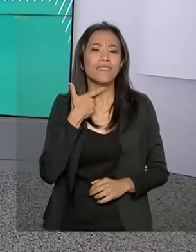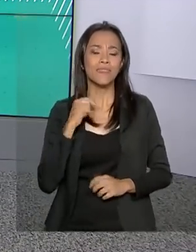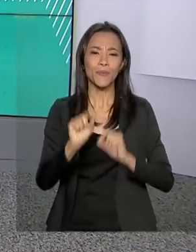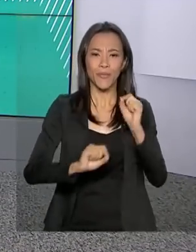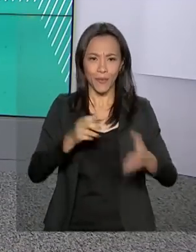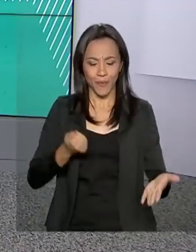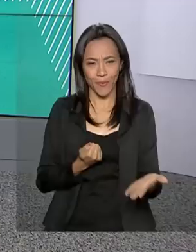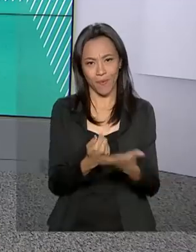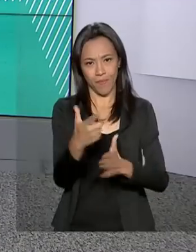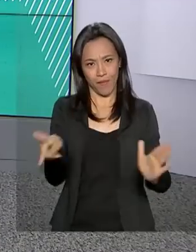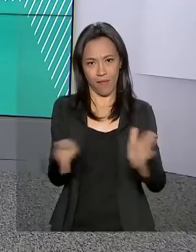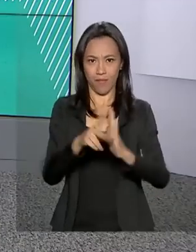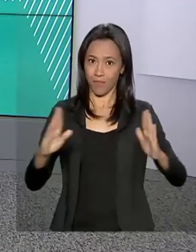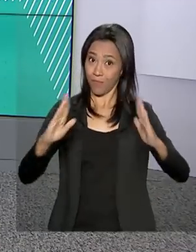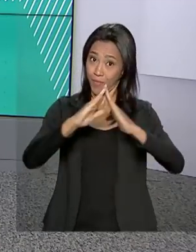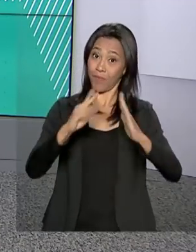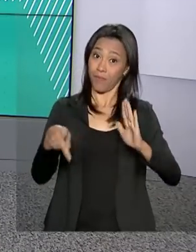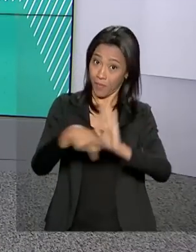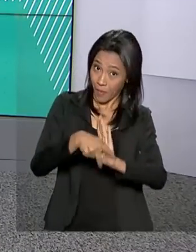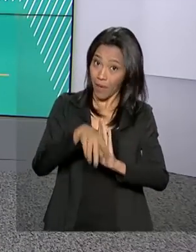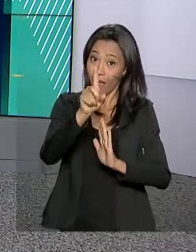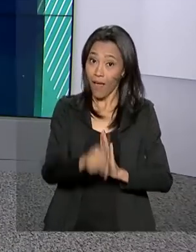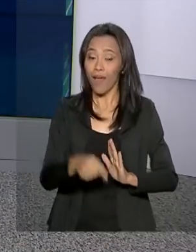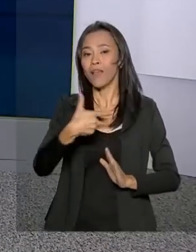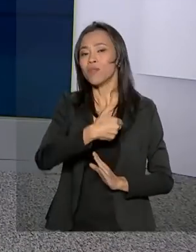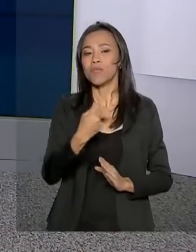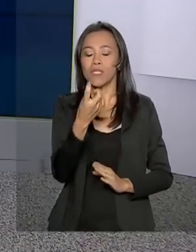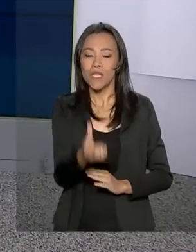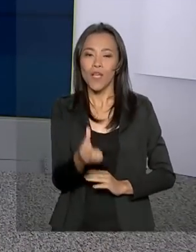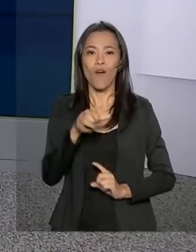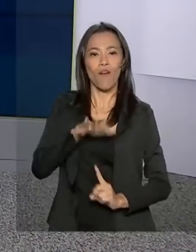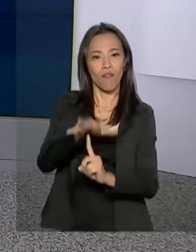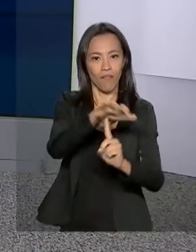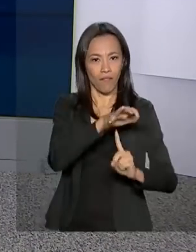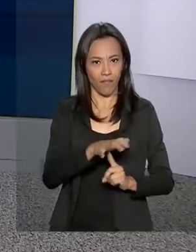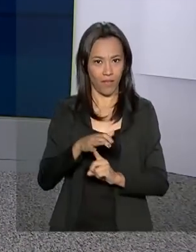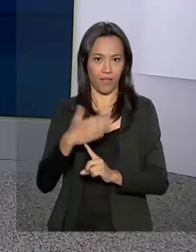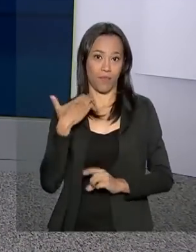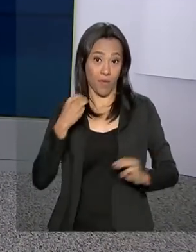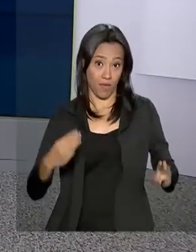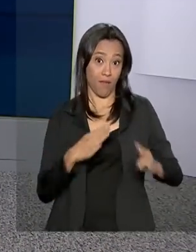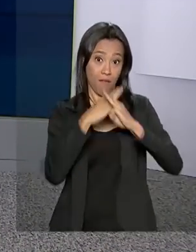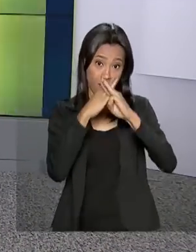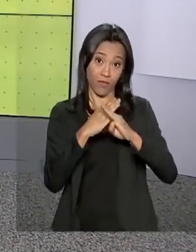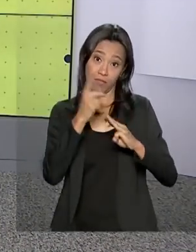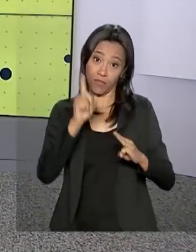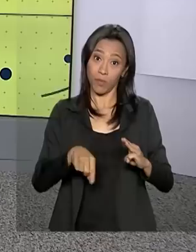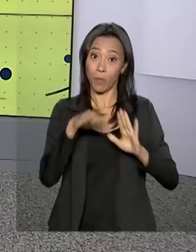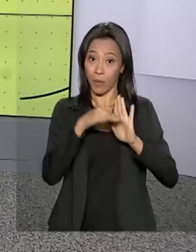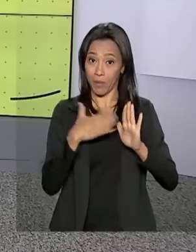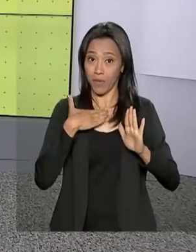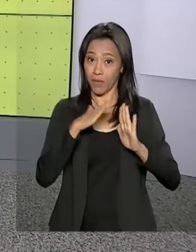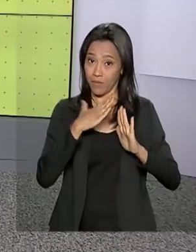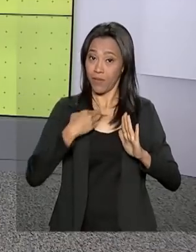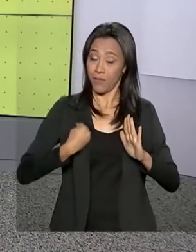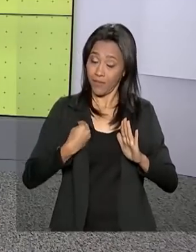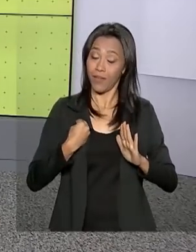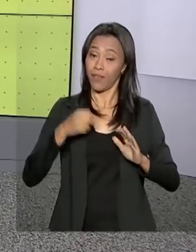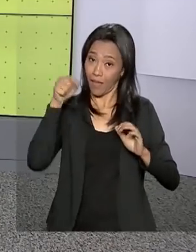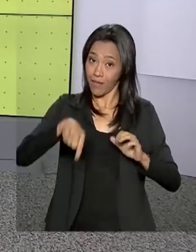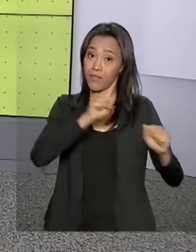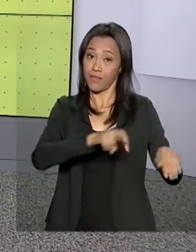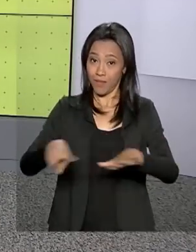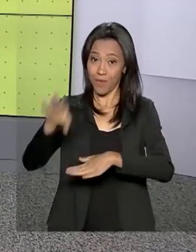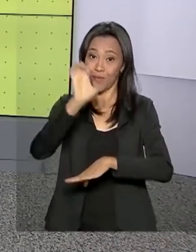financiar a casa própria é a edição 2019 do Feirão da Caixa Minha Casa Minha Vida, que está no Rio de Janeiro nesta semana.